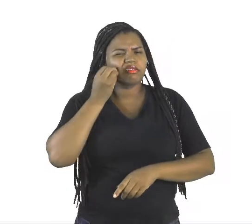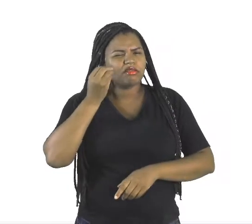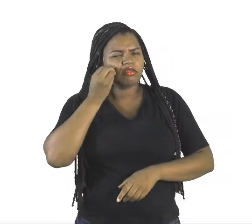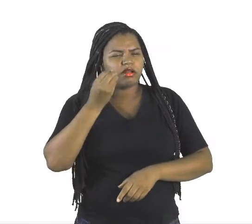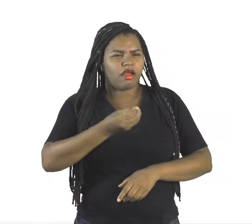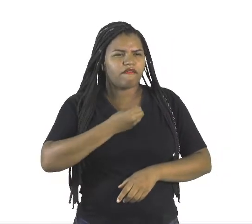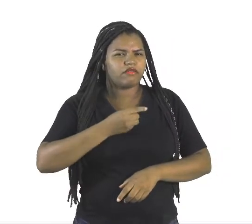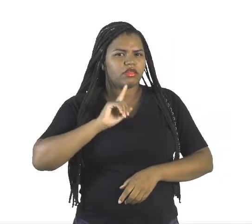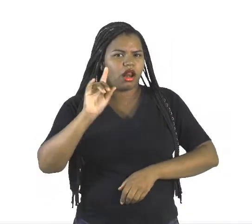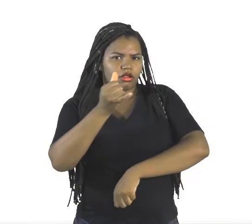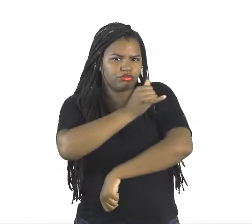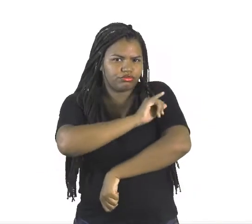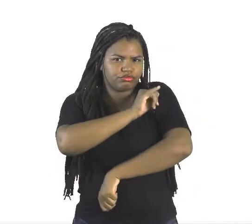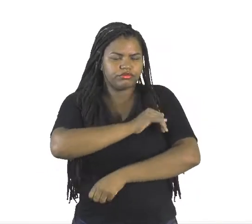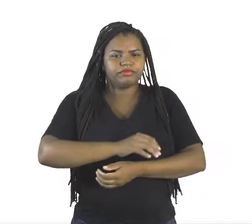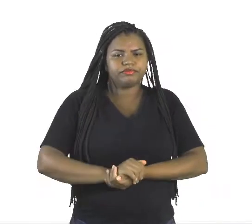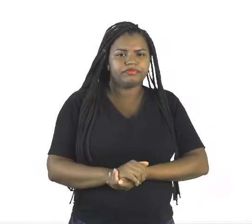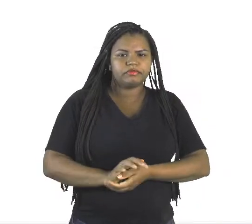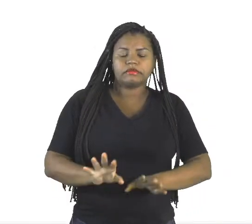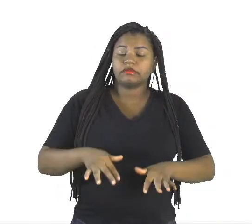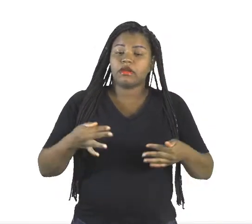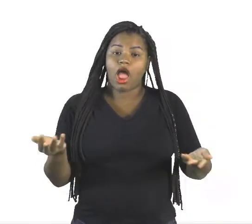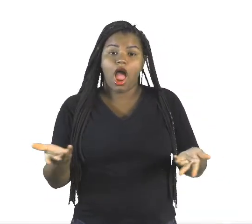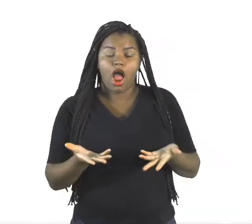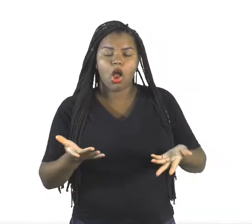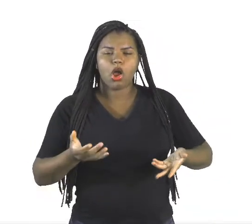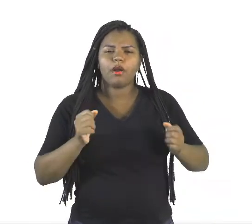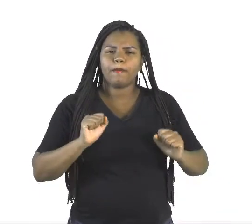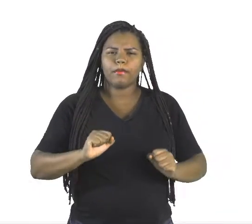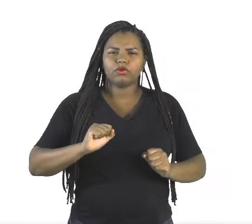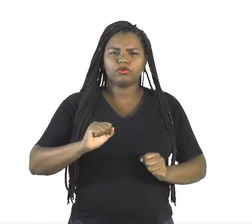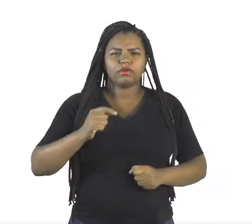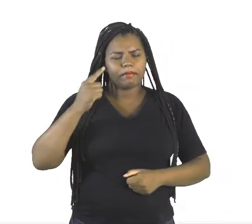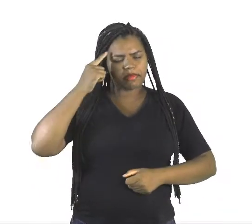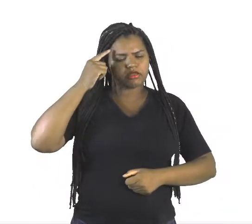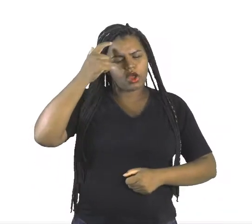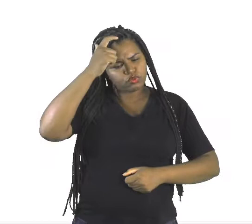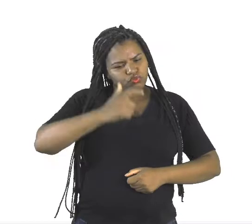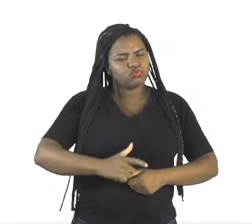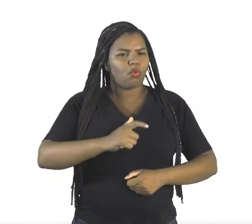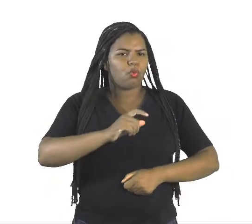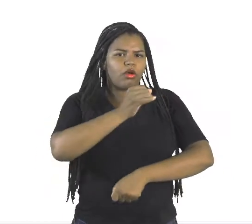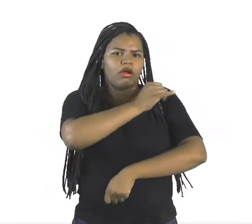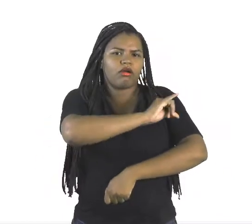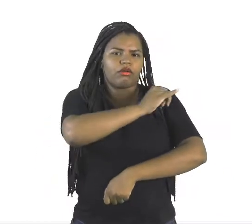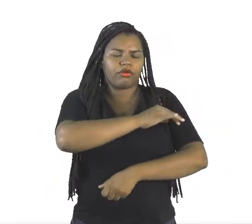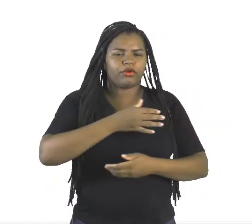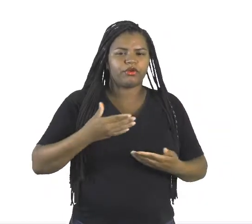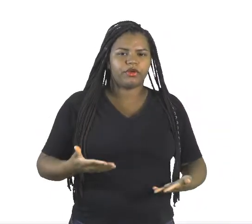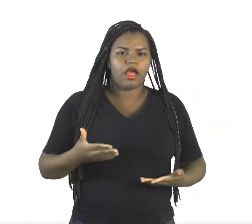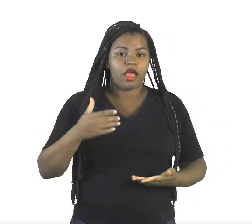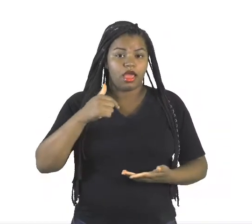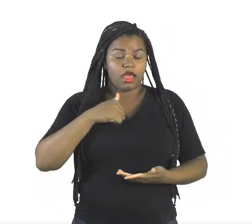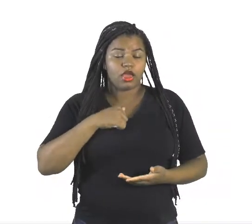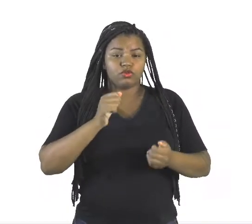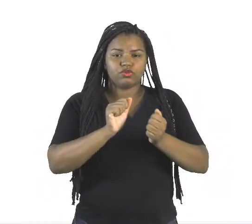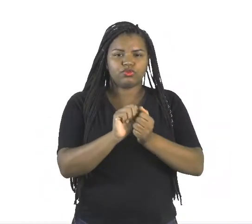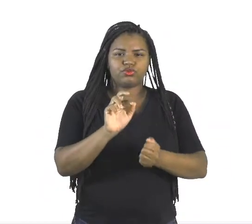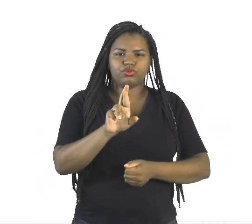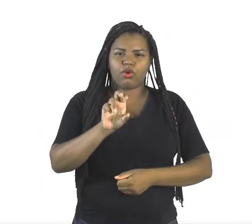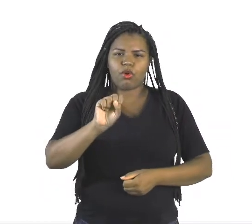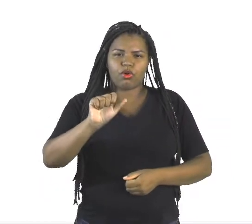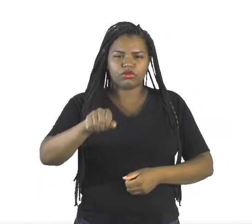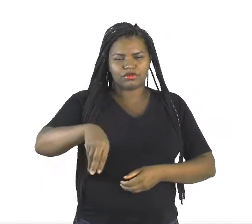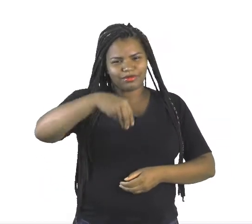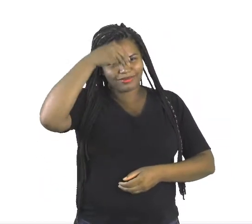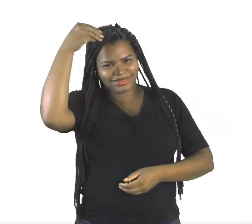Sim, primo, agora sim. Posso me considerar um carioca. Eu e Rosa fomos batizados. Eu